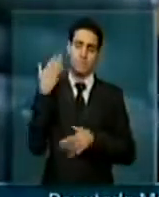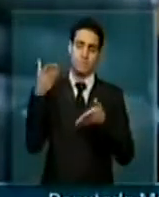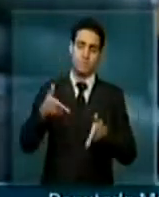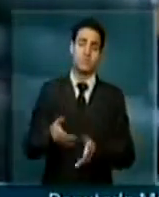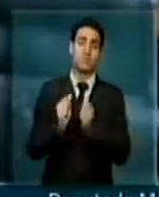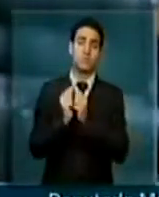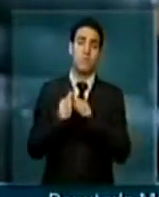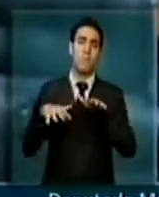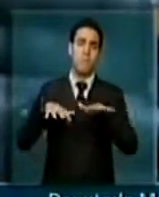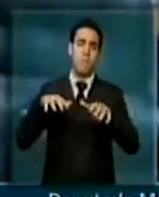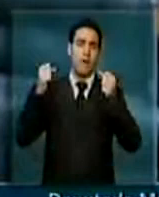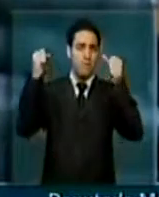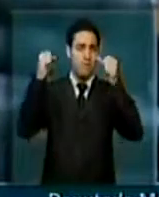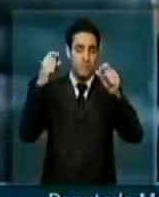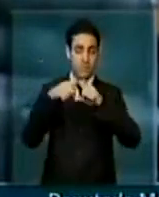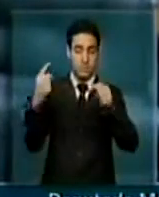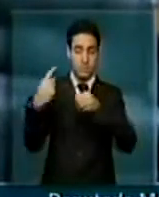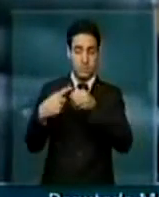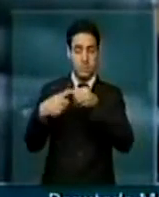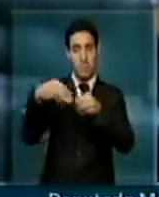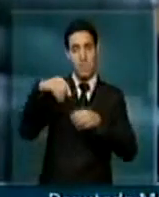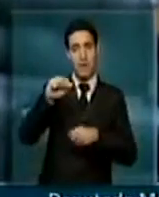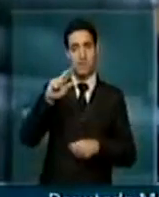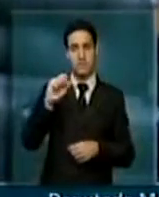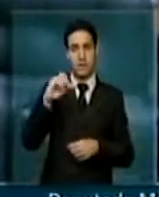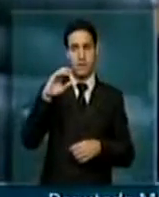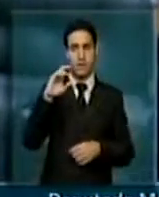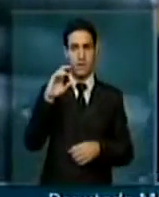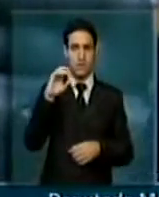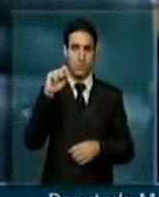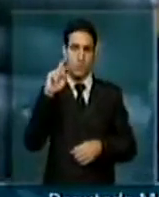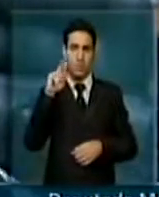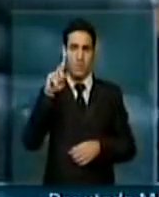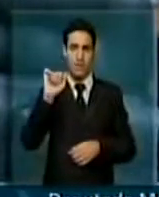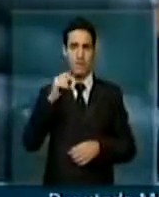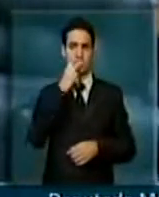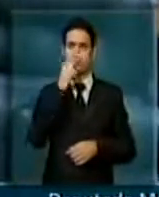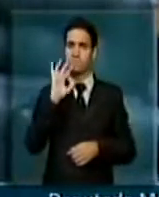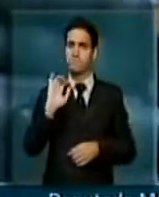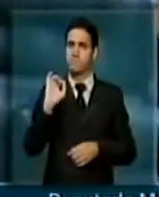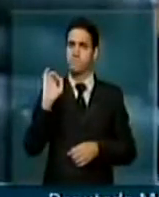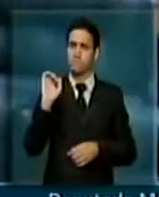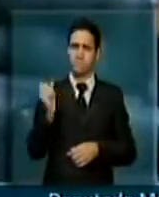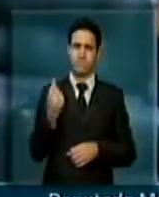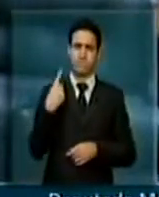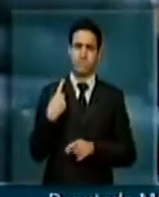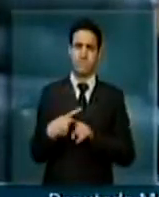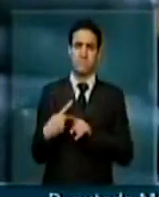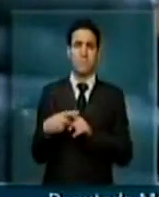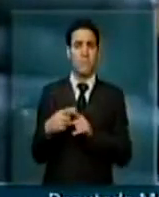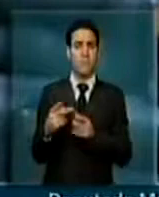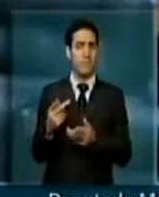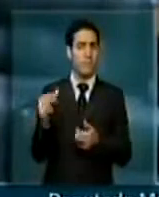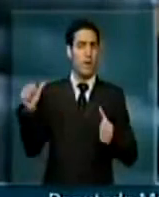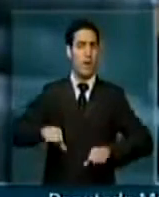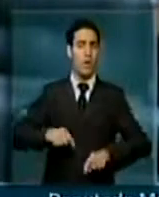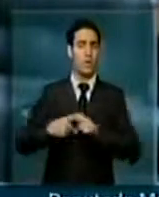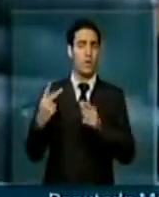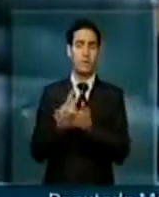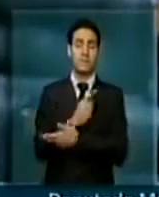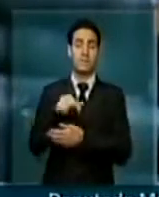no município de Massaranduba. A situação é muito difícil e agravada ainda mais lá em Santa Catarina